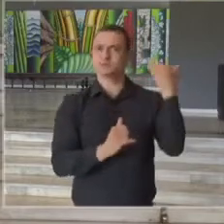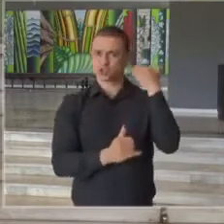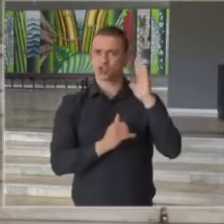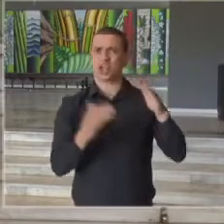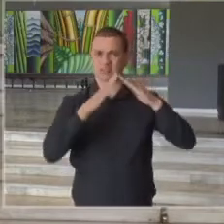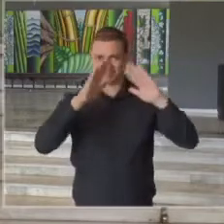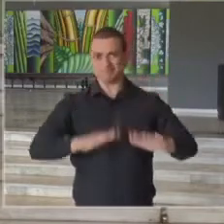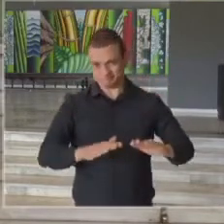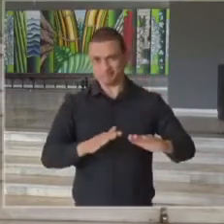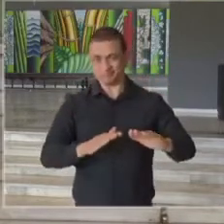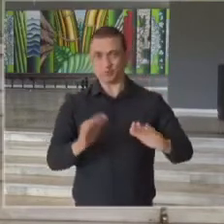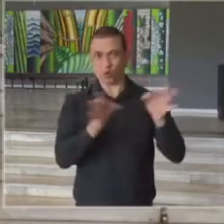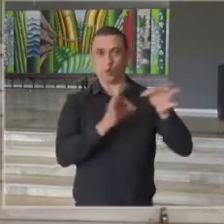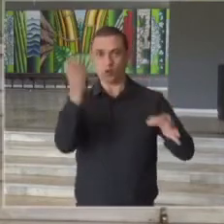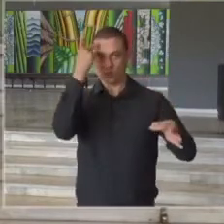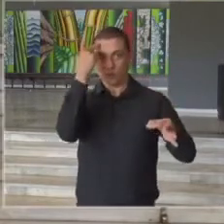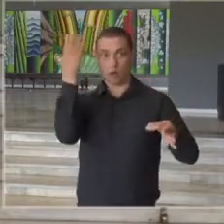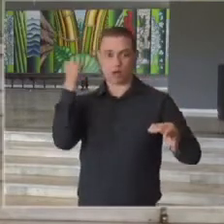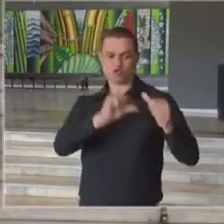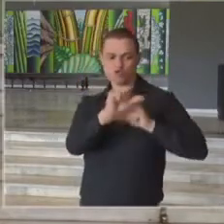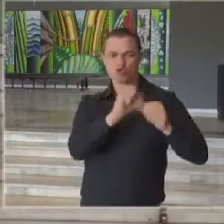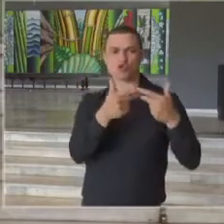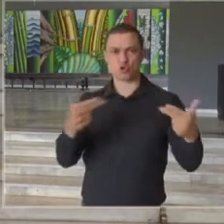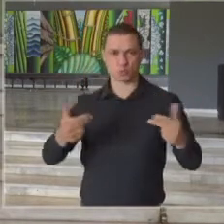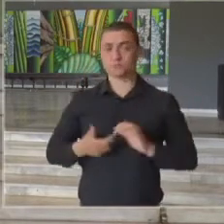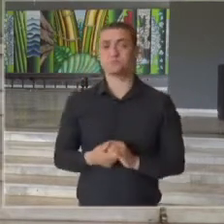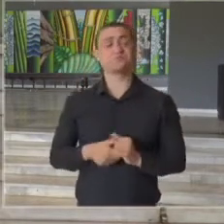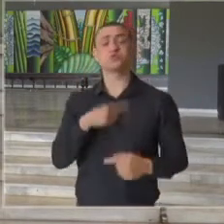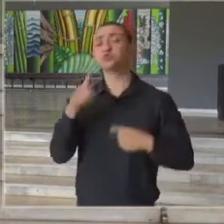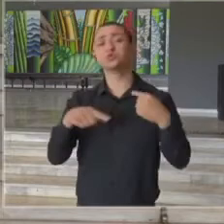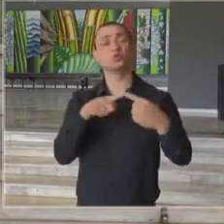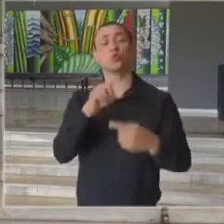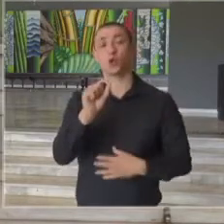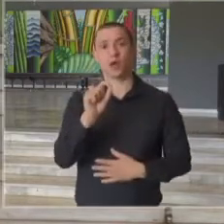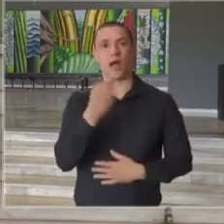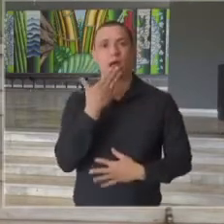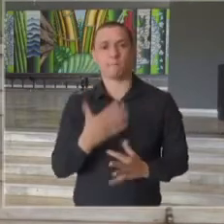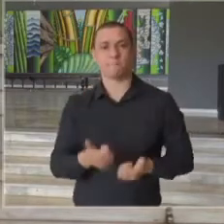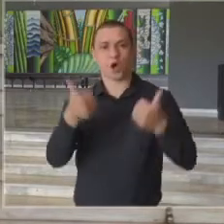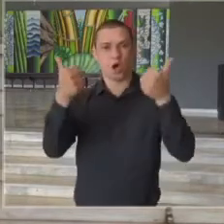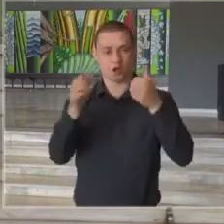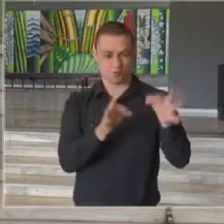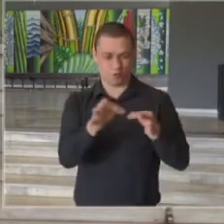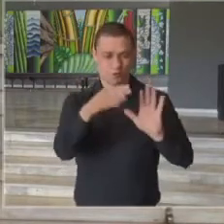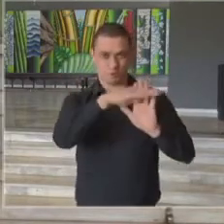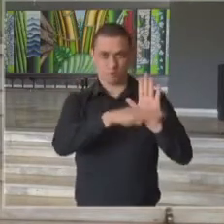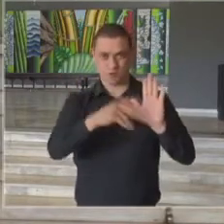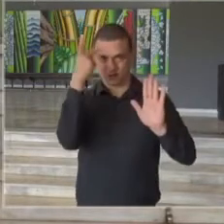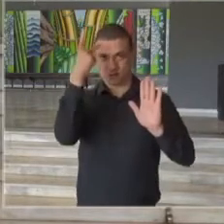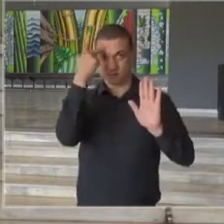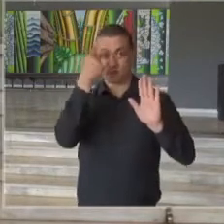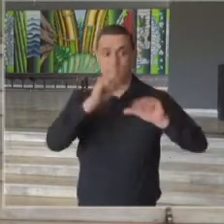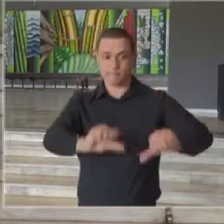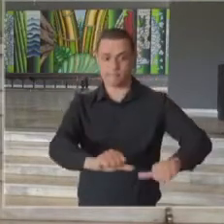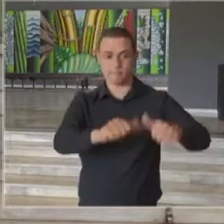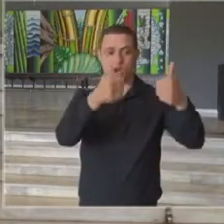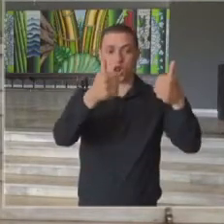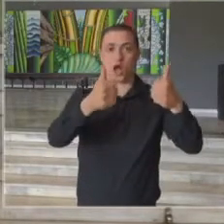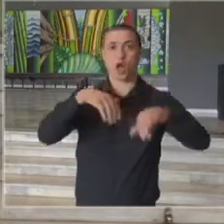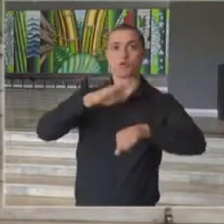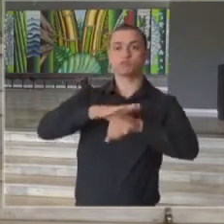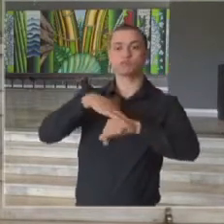quarentena do Plano São Paulo. O objetivo é aprimorar o Plano para torná-lo mais eficiente e